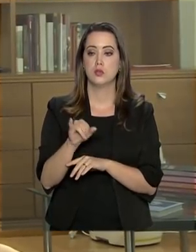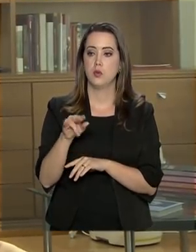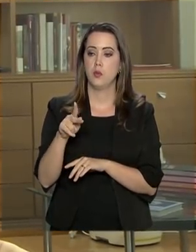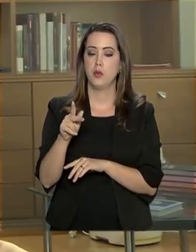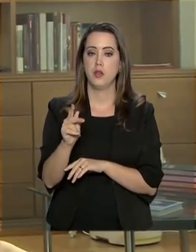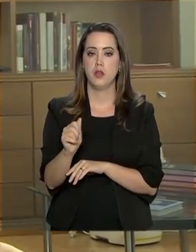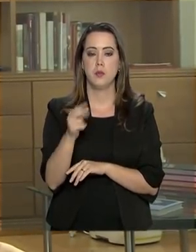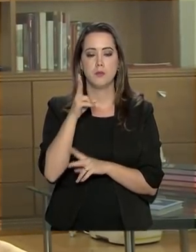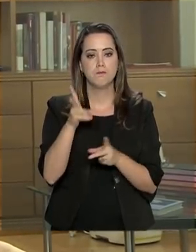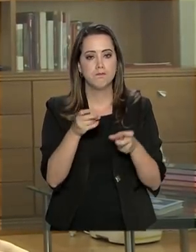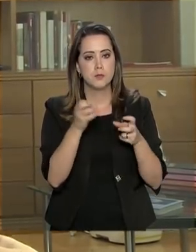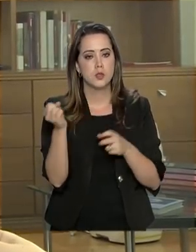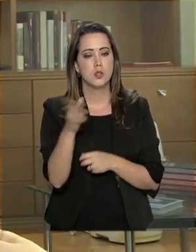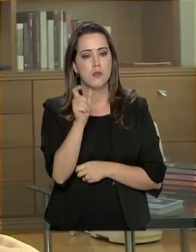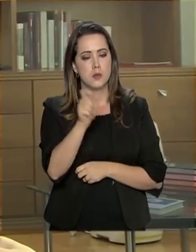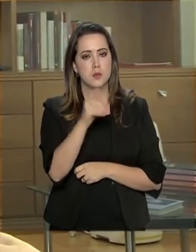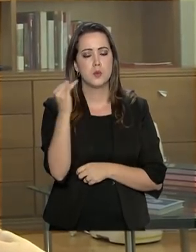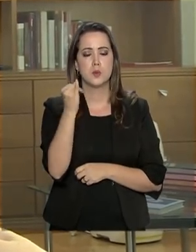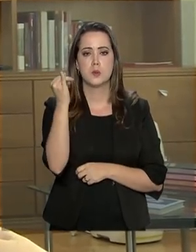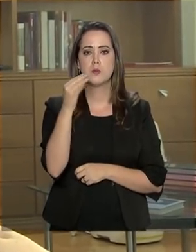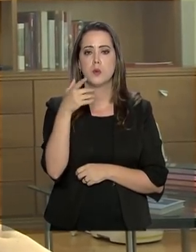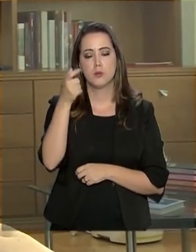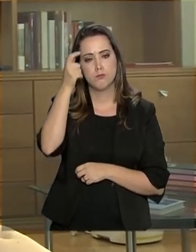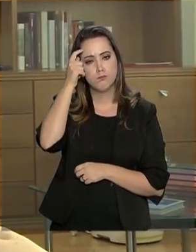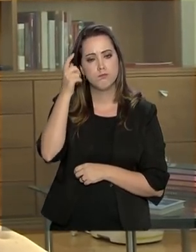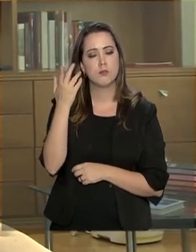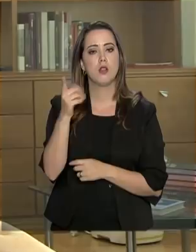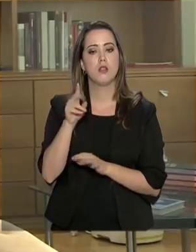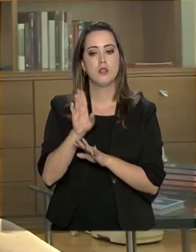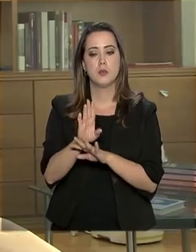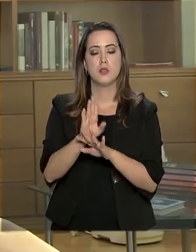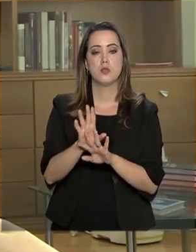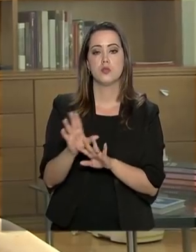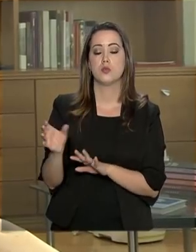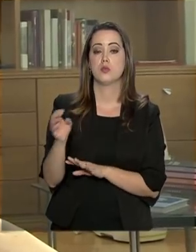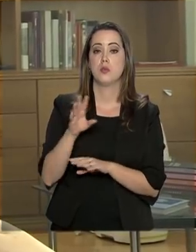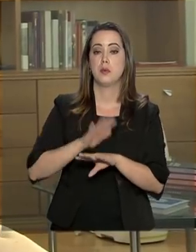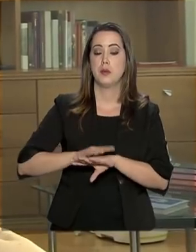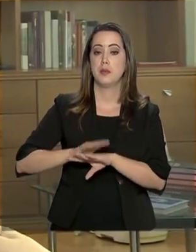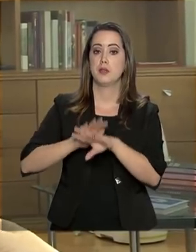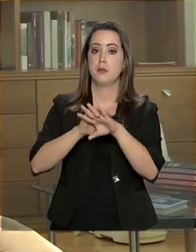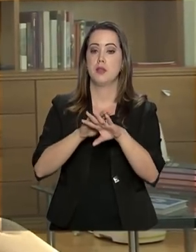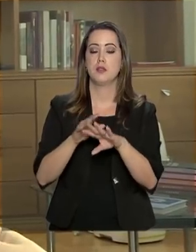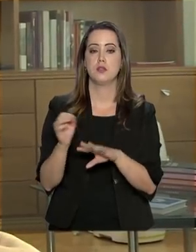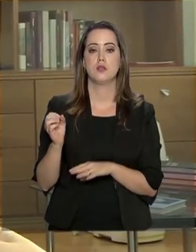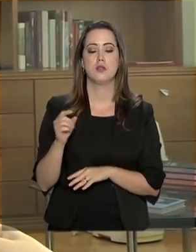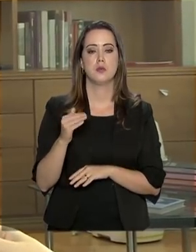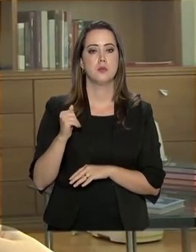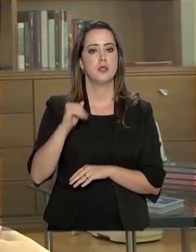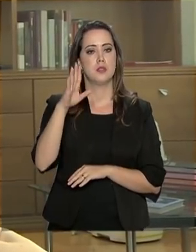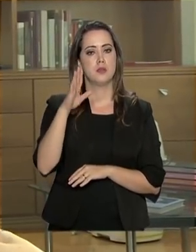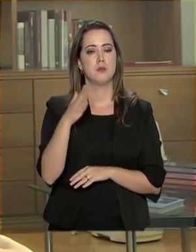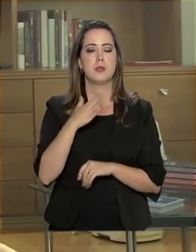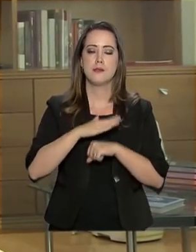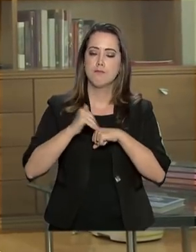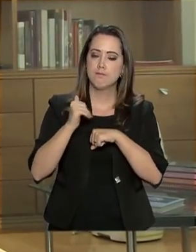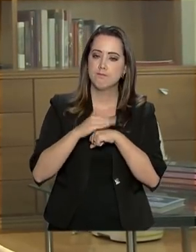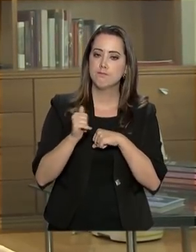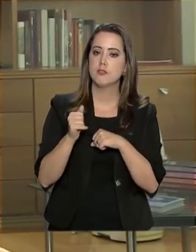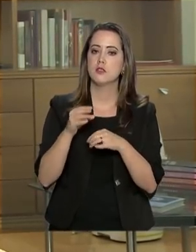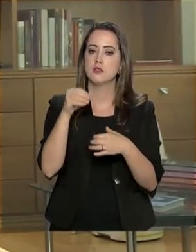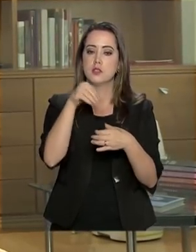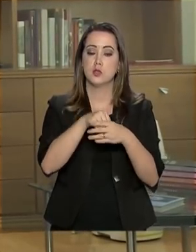identificar novos talentos e, de um modo geral, contribuir para que a matemática seja mais tratada com mais carinho